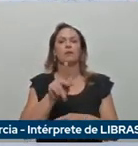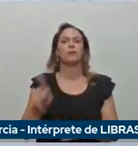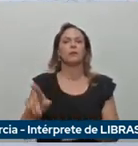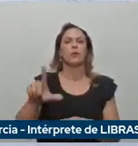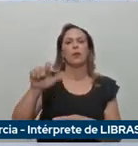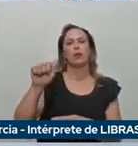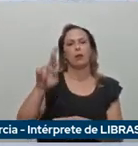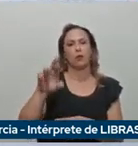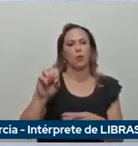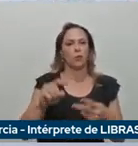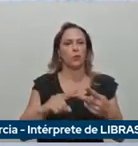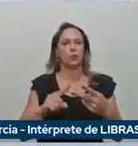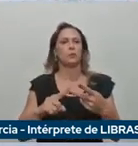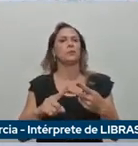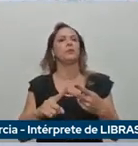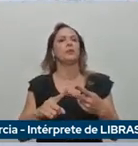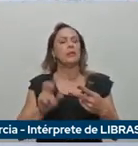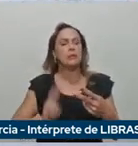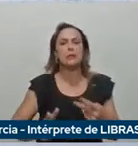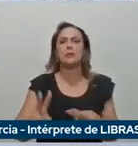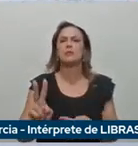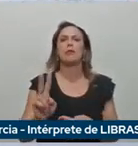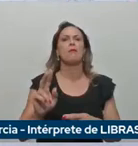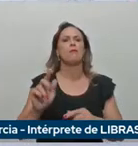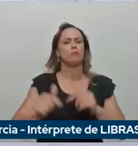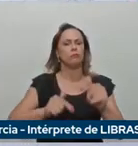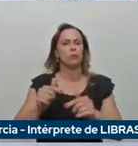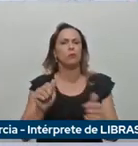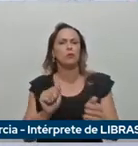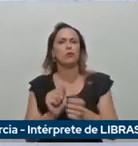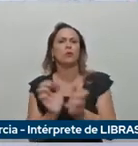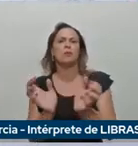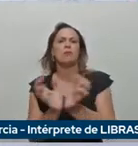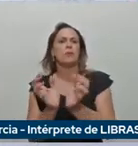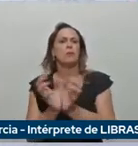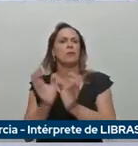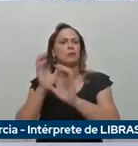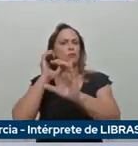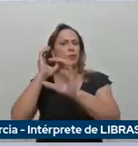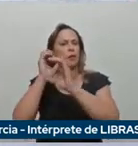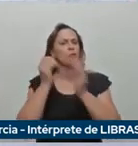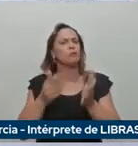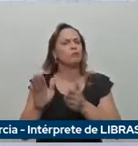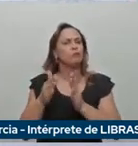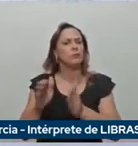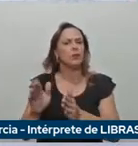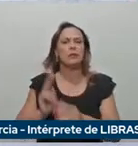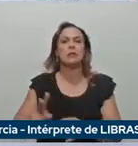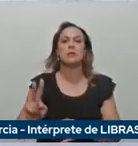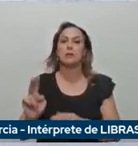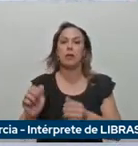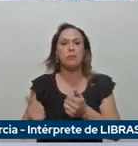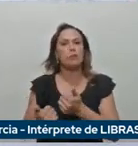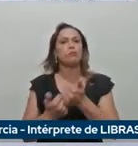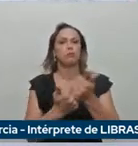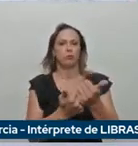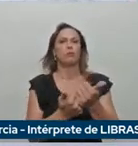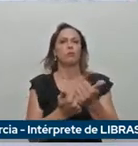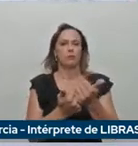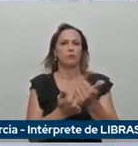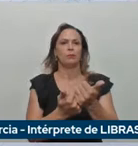Arriô, à frente aí do departamento de engenharia de produção que sempre apoiaram, né, iniciativas como esta.